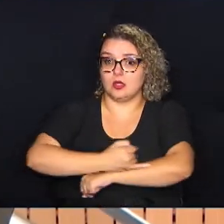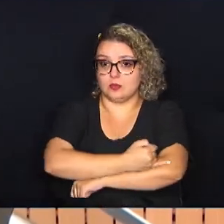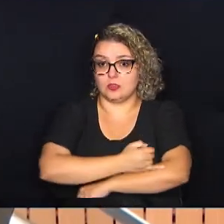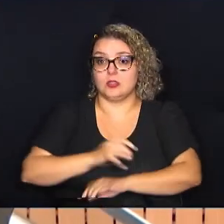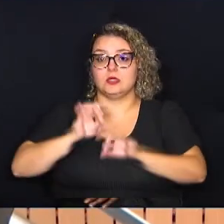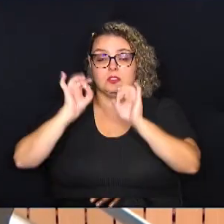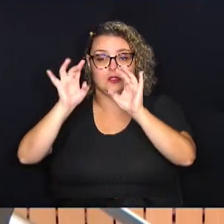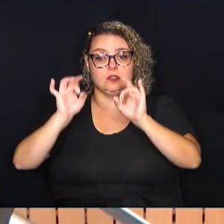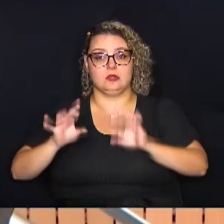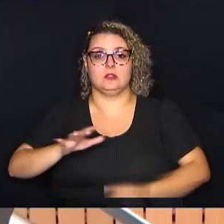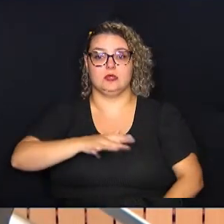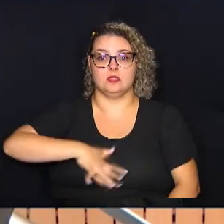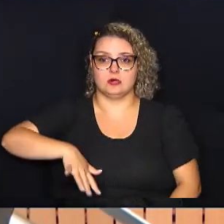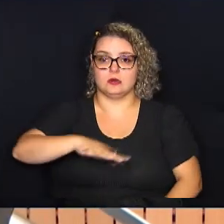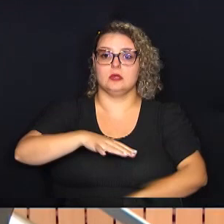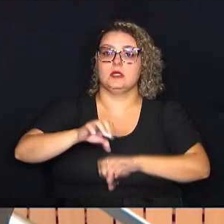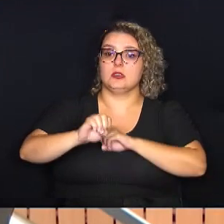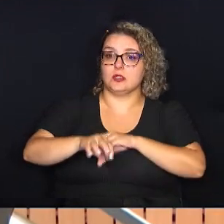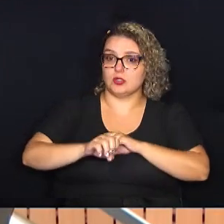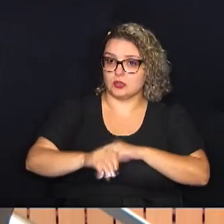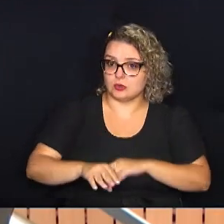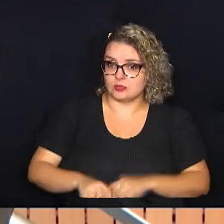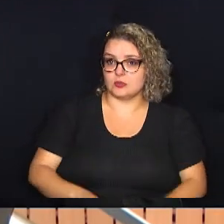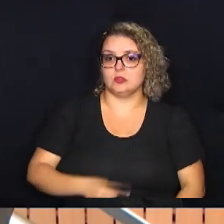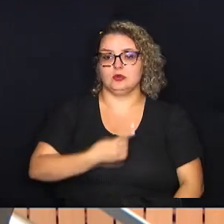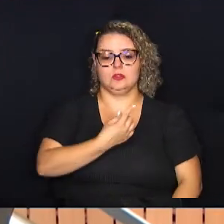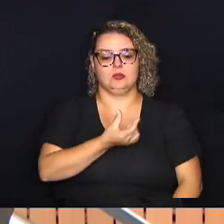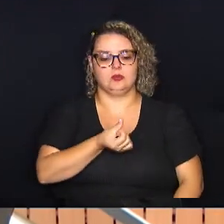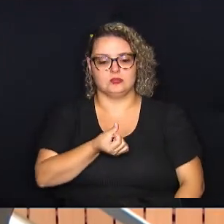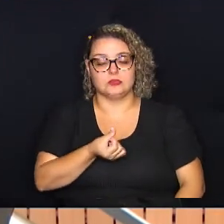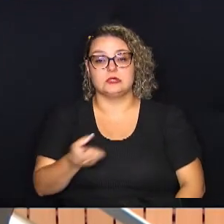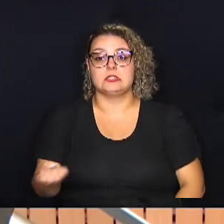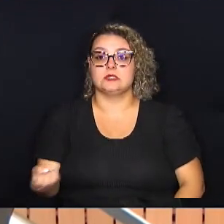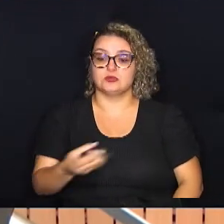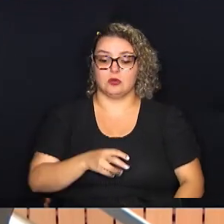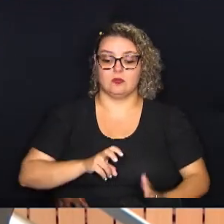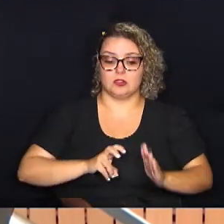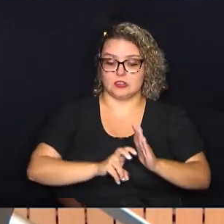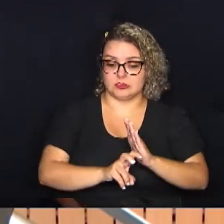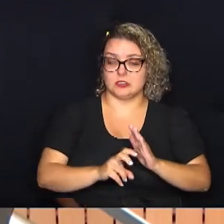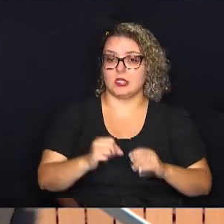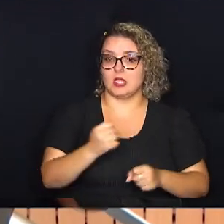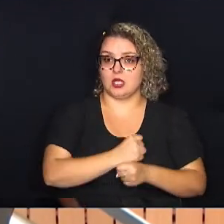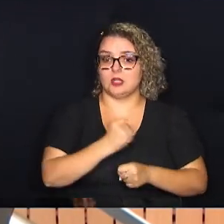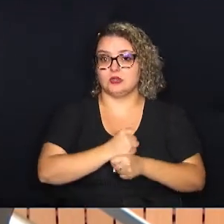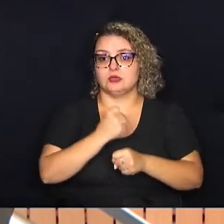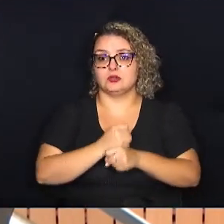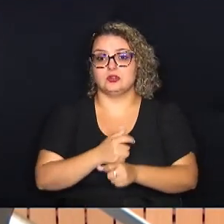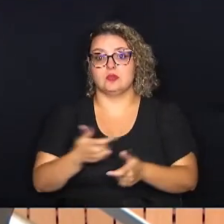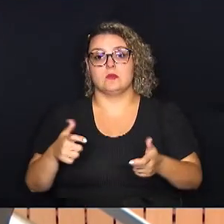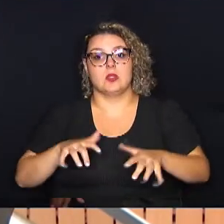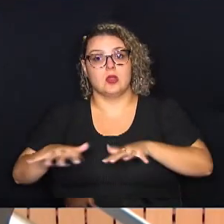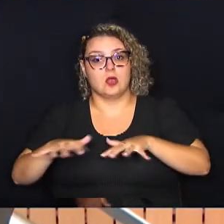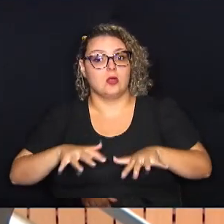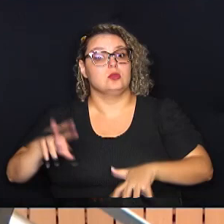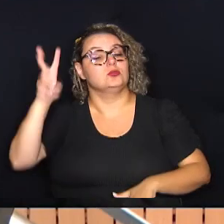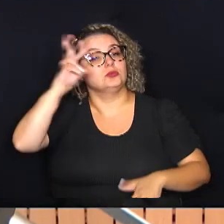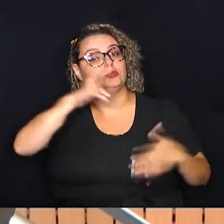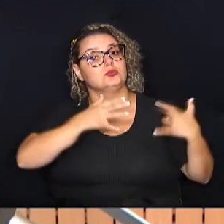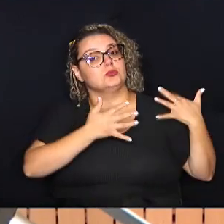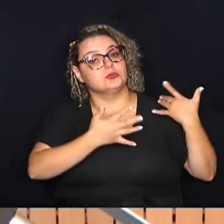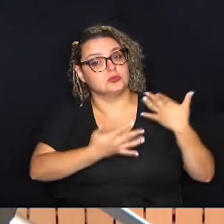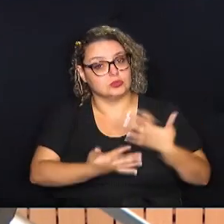infraestrutura, especificamente na área de educação, com 16 novas creches. Um dos maiores movimentos